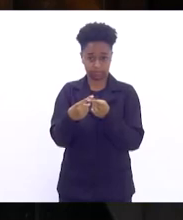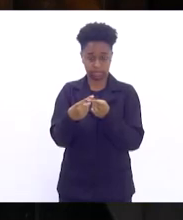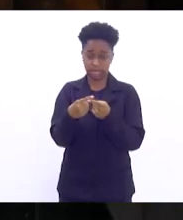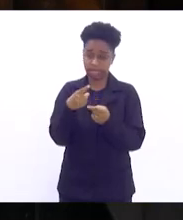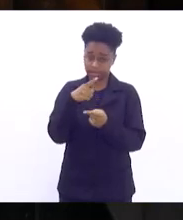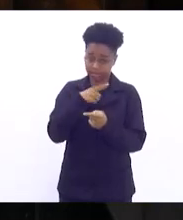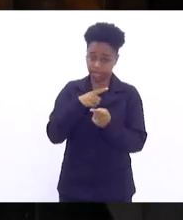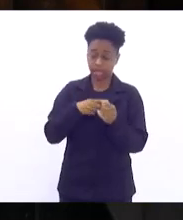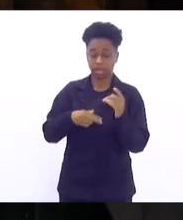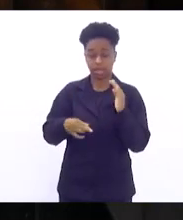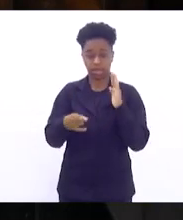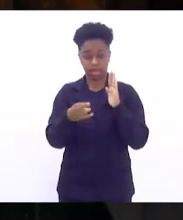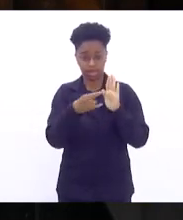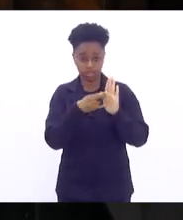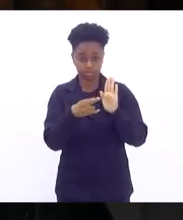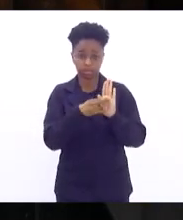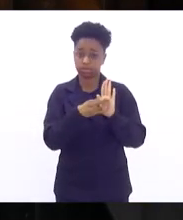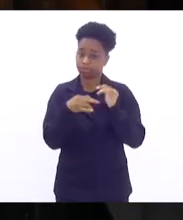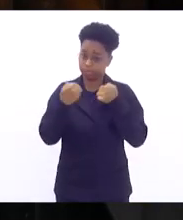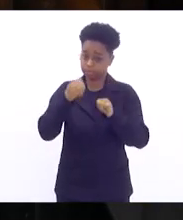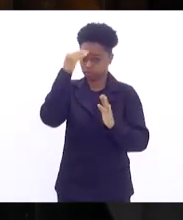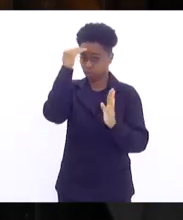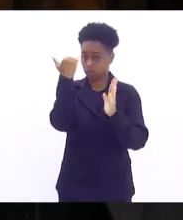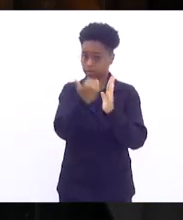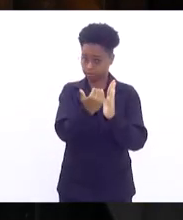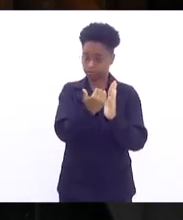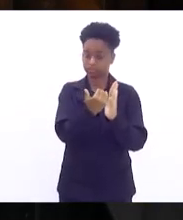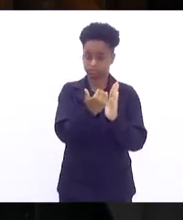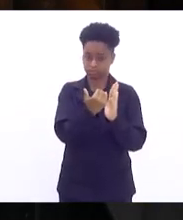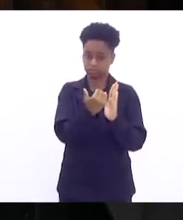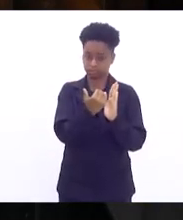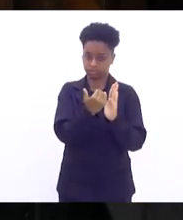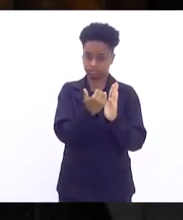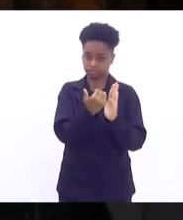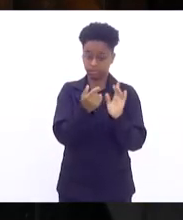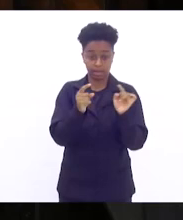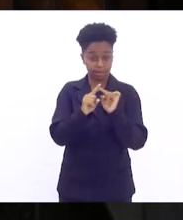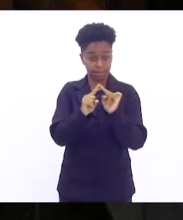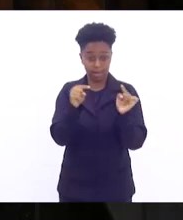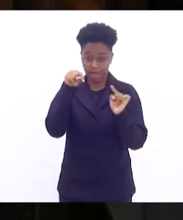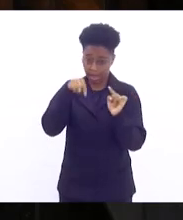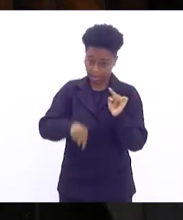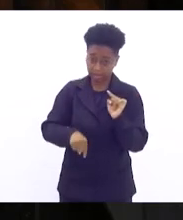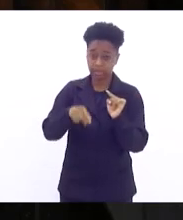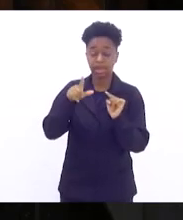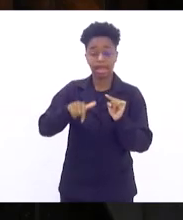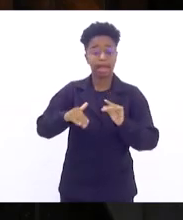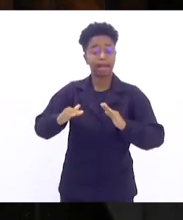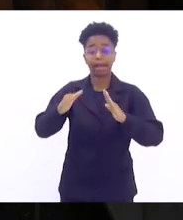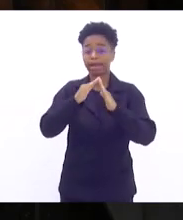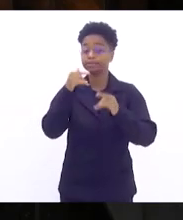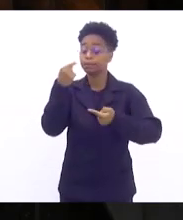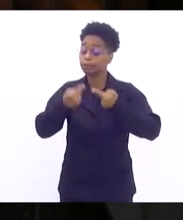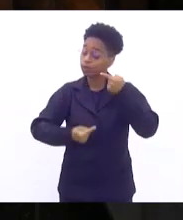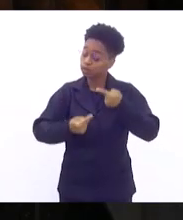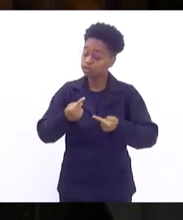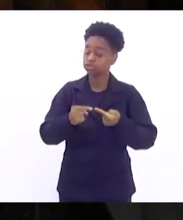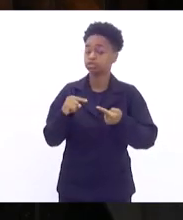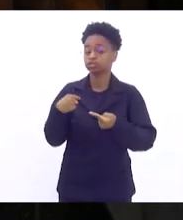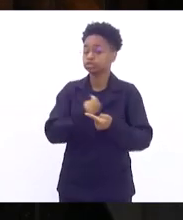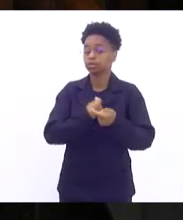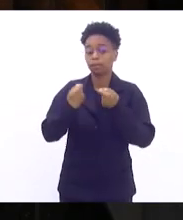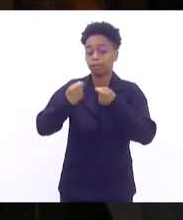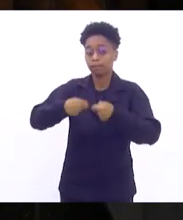regimento interno para ser cumprido, mas essa é uma casa política. A gente tem que buscar